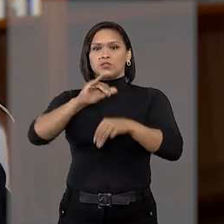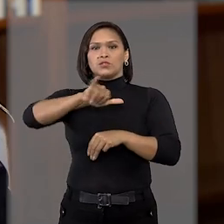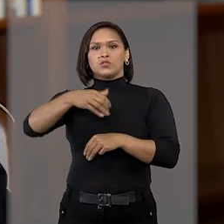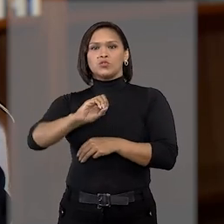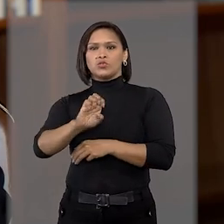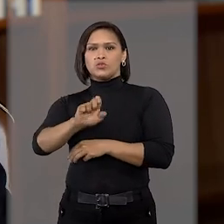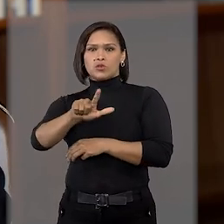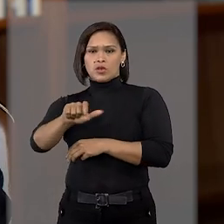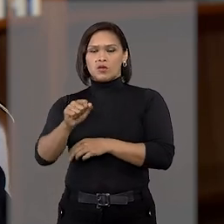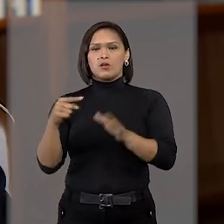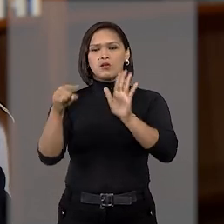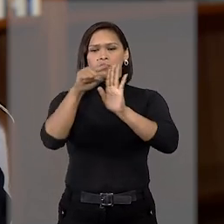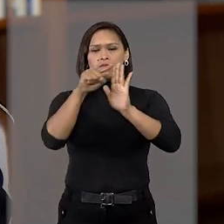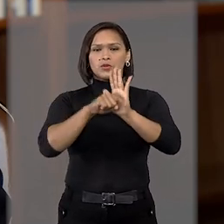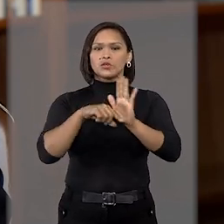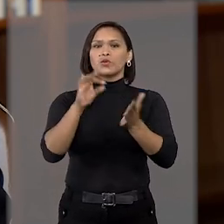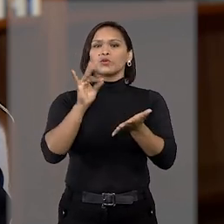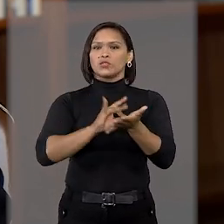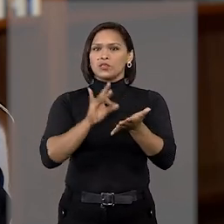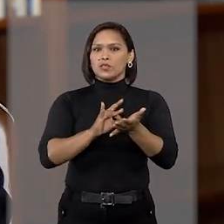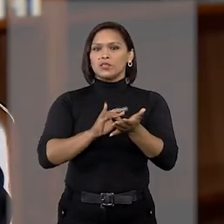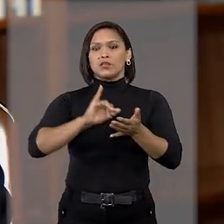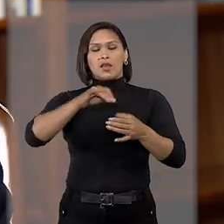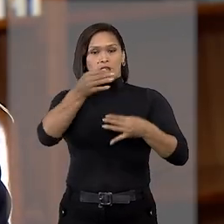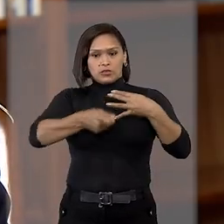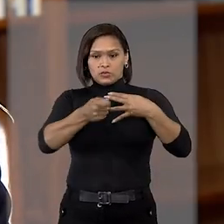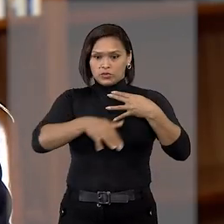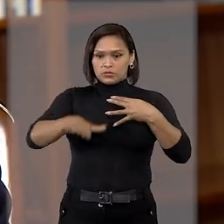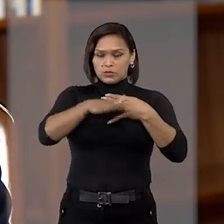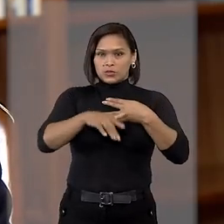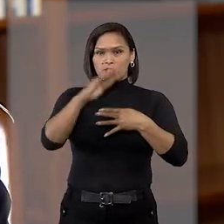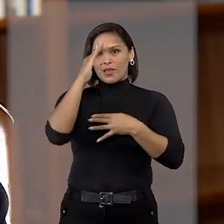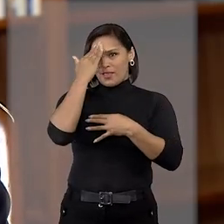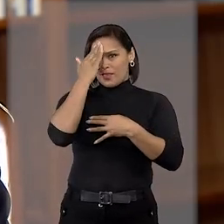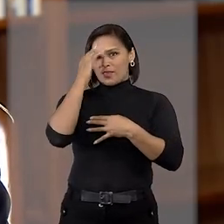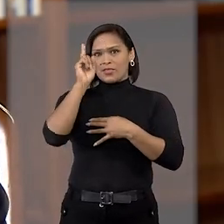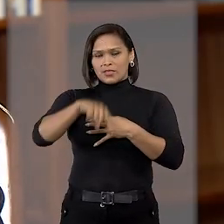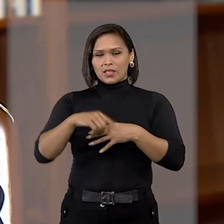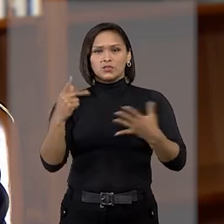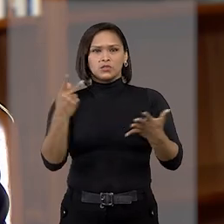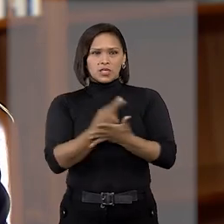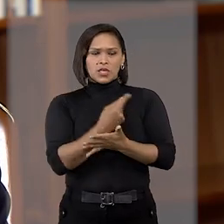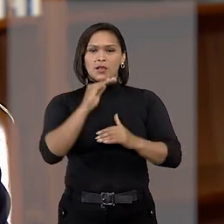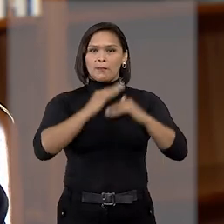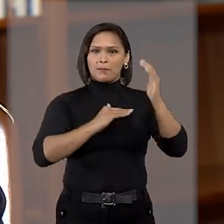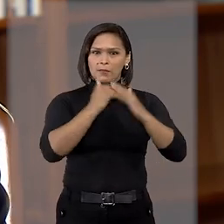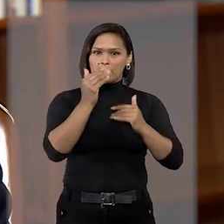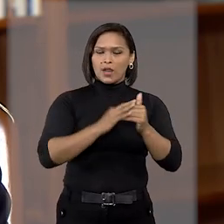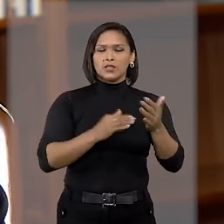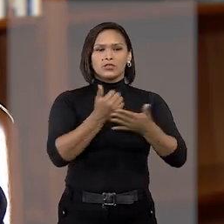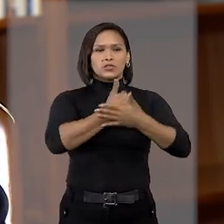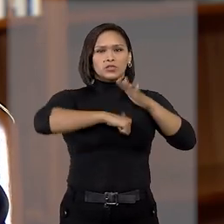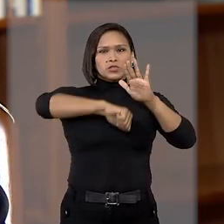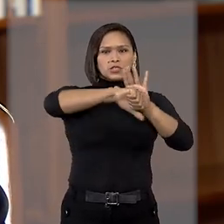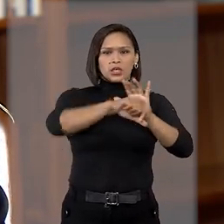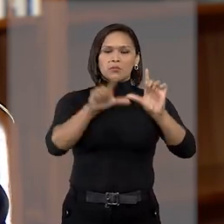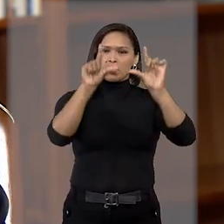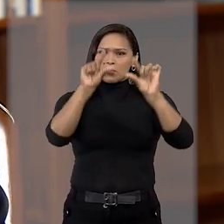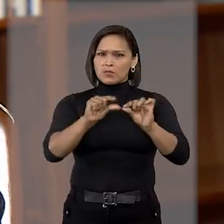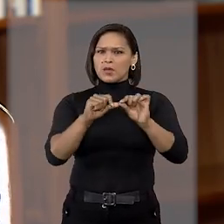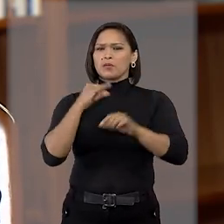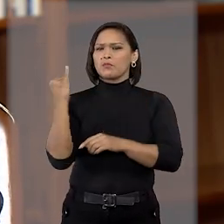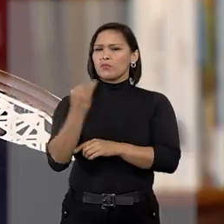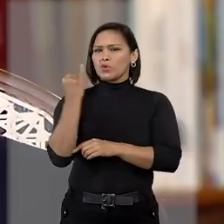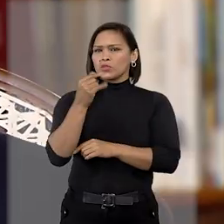Ilan Paciornik apontou que, de fato, a jurisprudência da corte entende que a habitualidade na prática de delitos, mesmo que